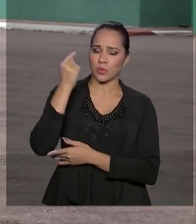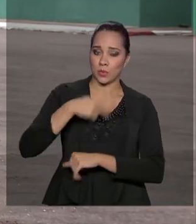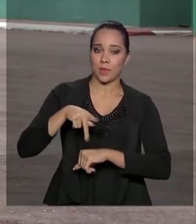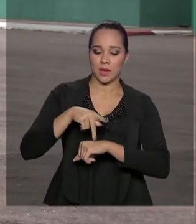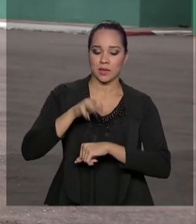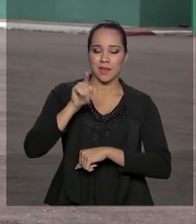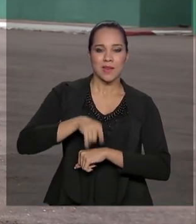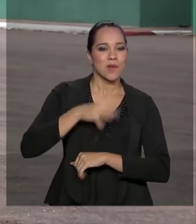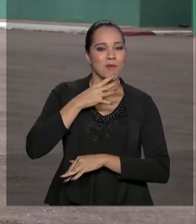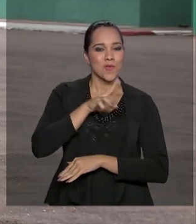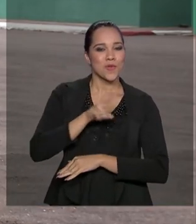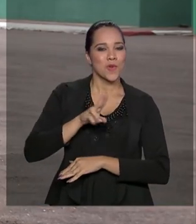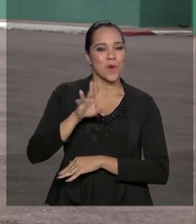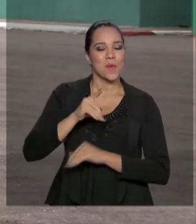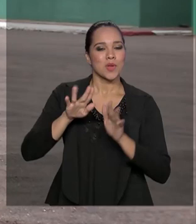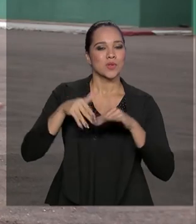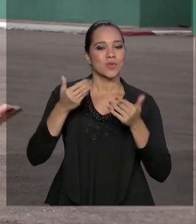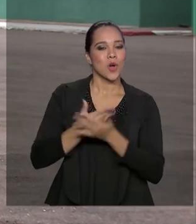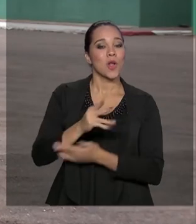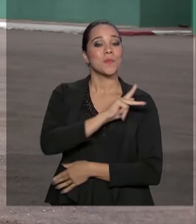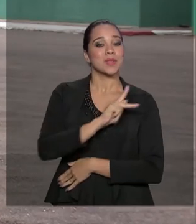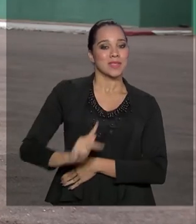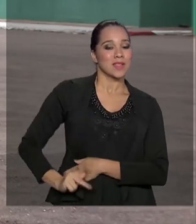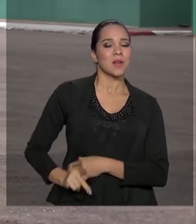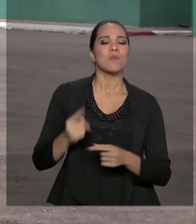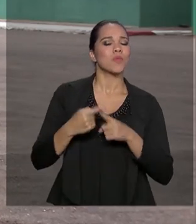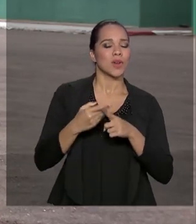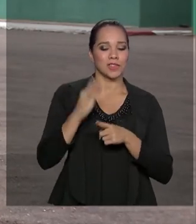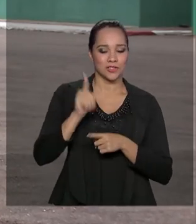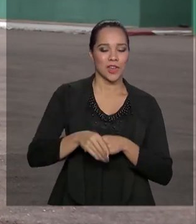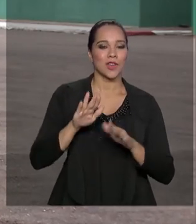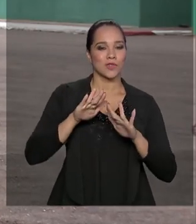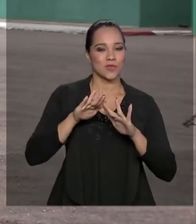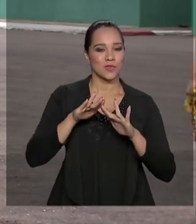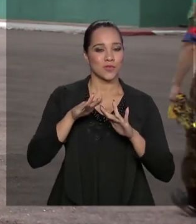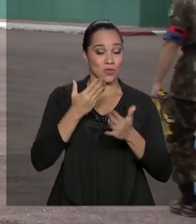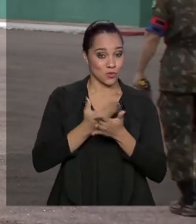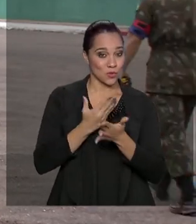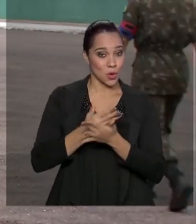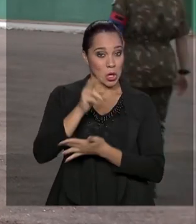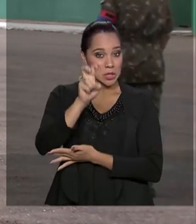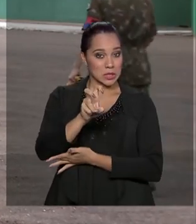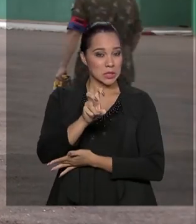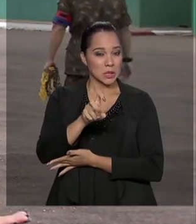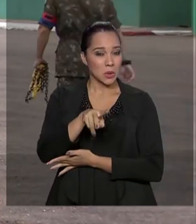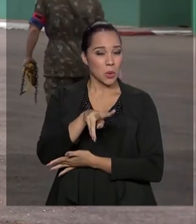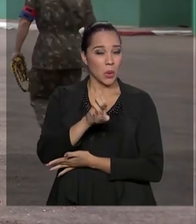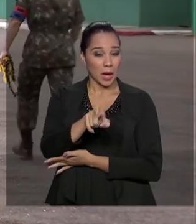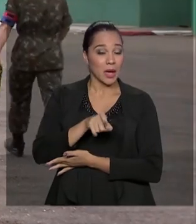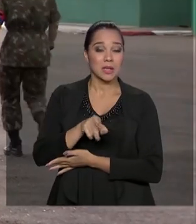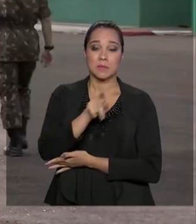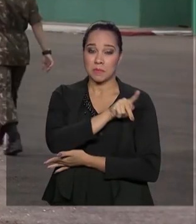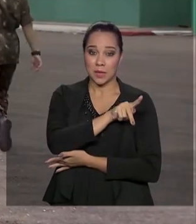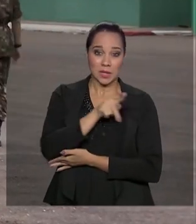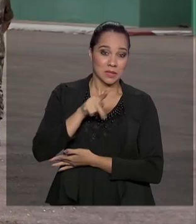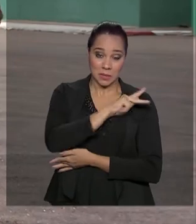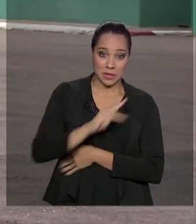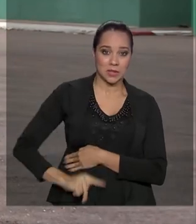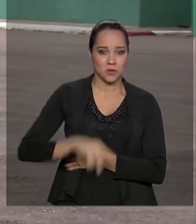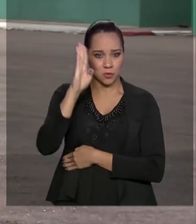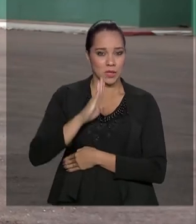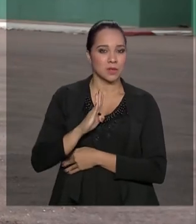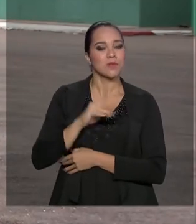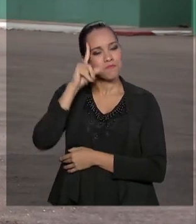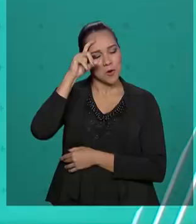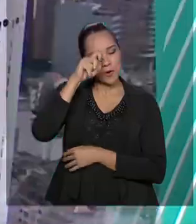Ele é conhecido como o Colégio dos Presidentes, porque nele estudaram 5 ex-presidentes do Brasil. Hamilton Mourão também foi